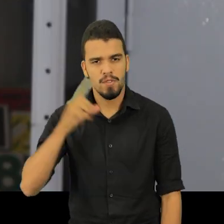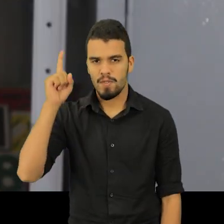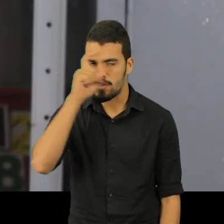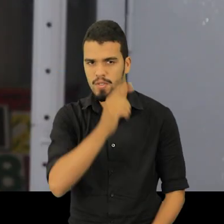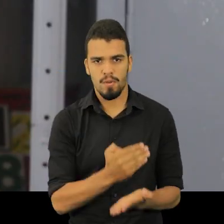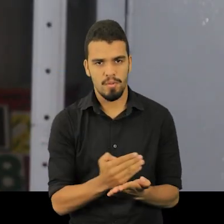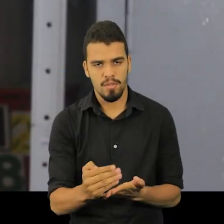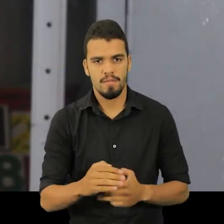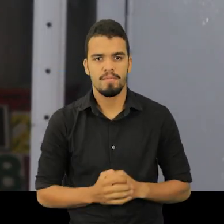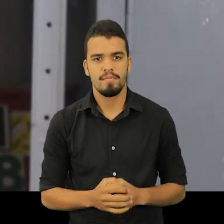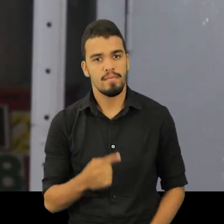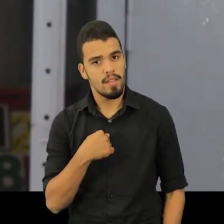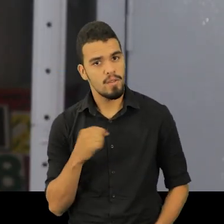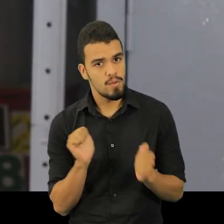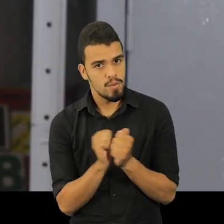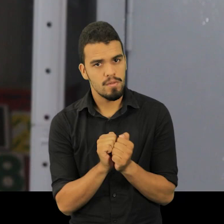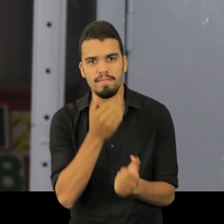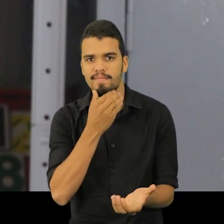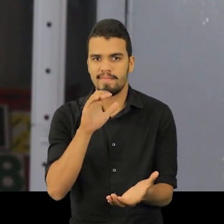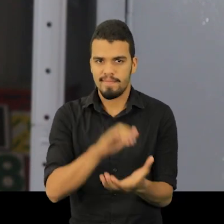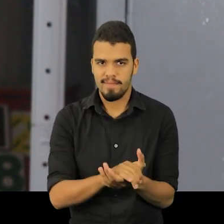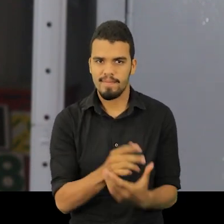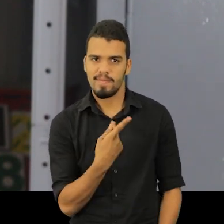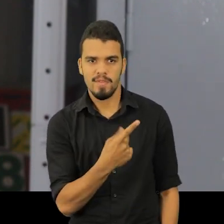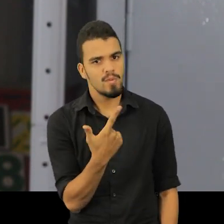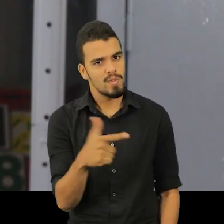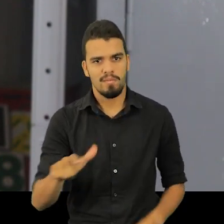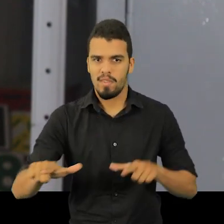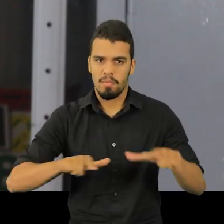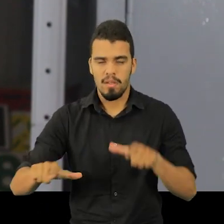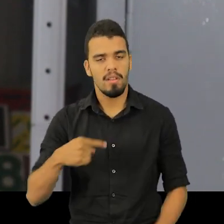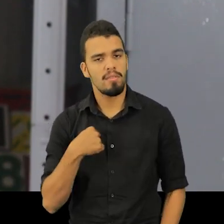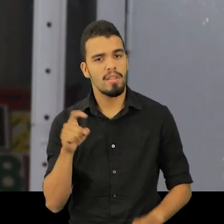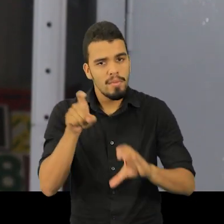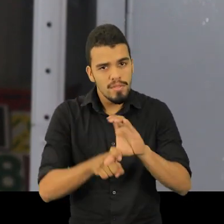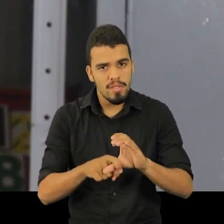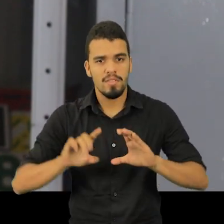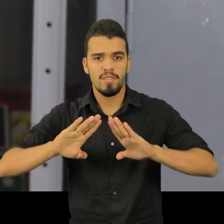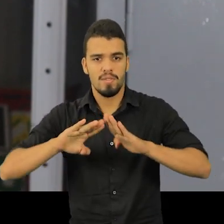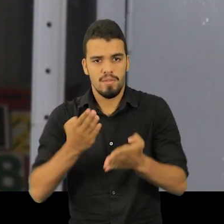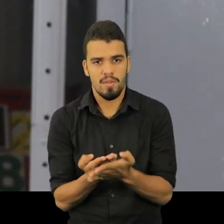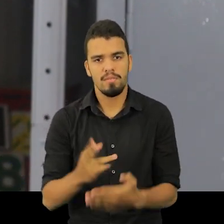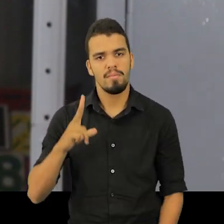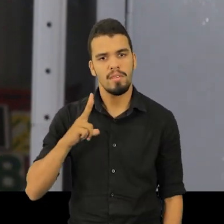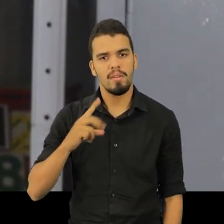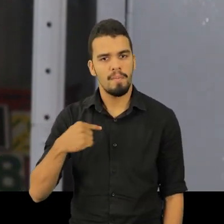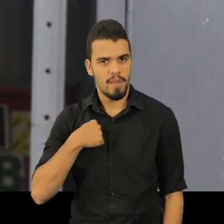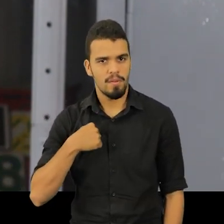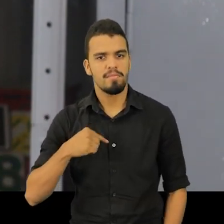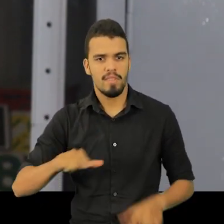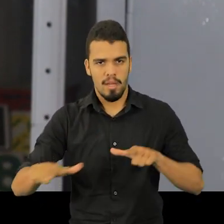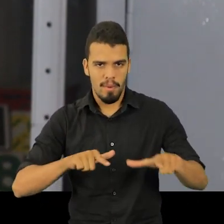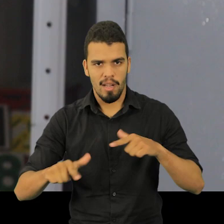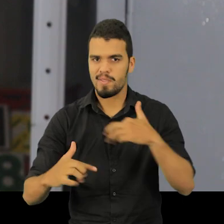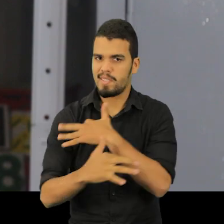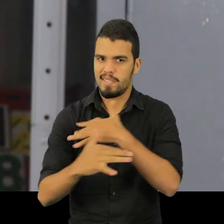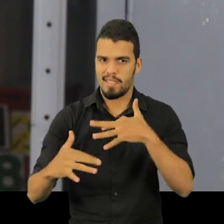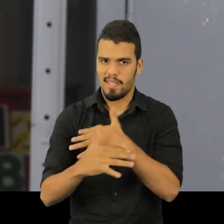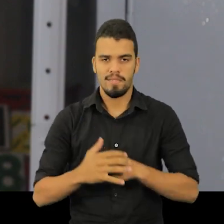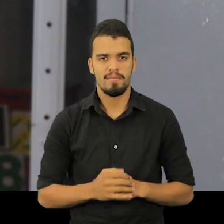Como eu disse, né, eu e meu marido, nós éramos desempregados. Eu dependia da escola particular que eu trabalhava na minha cidade.